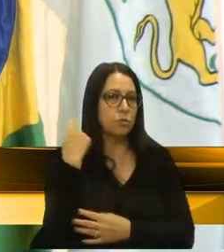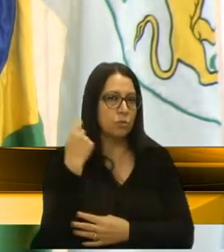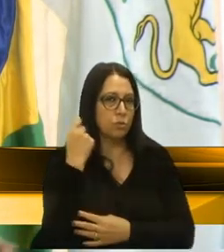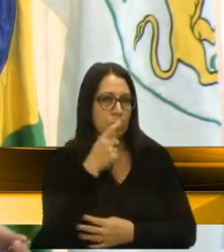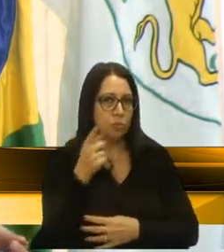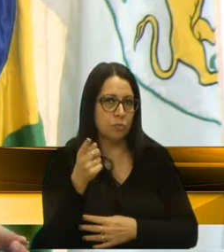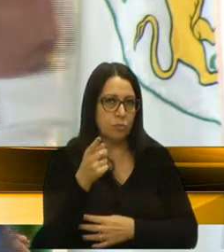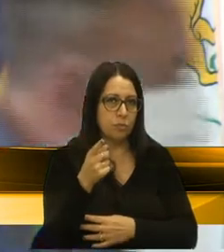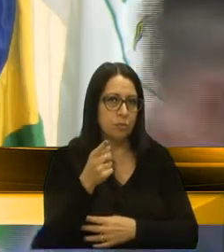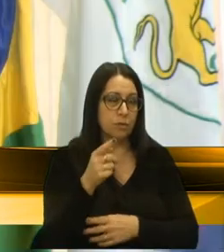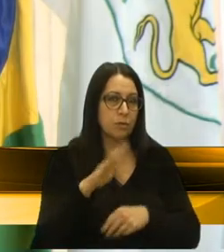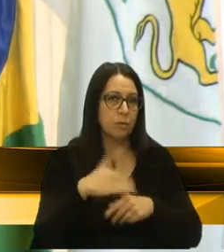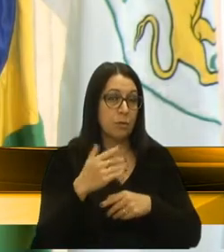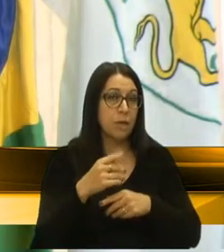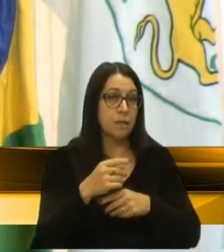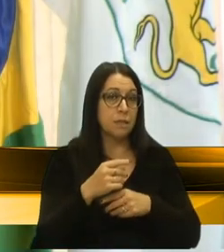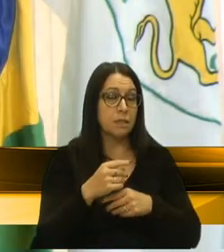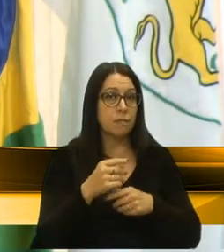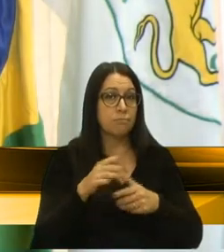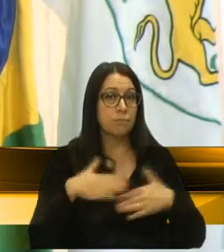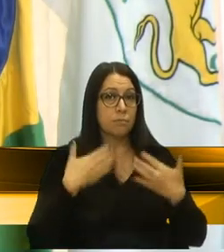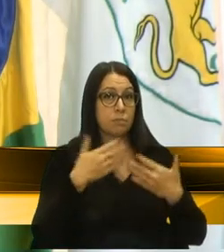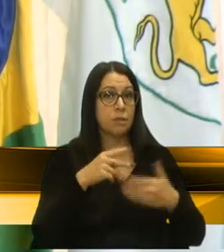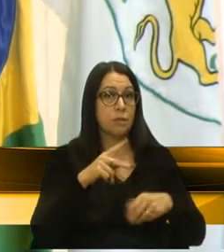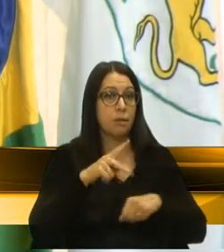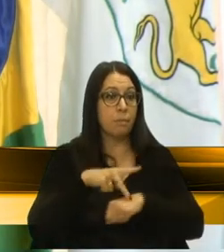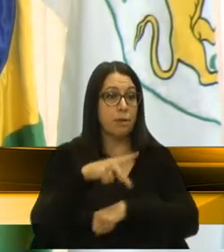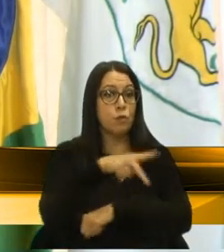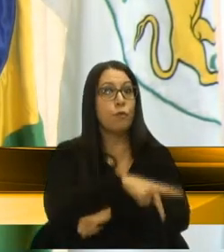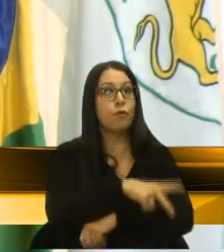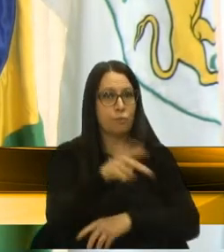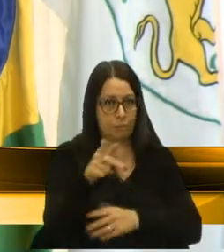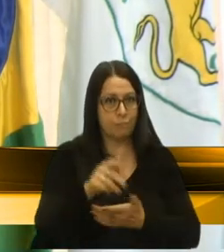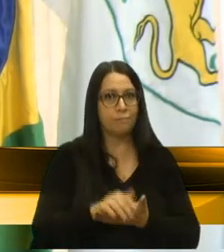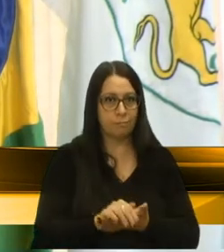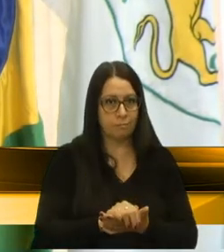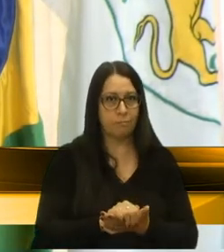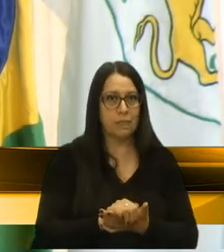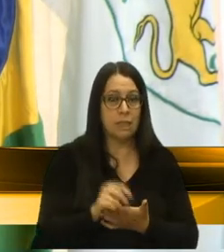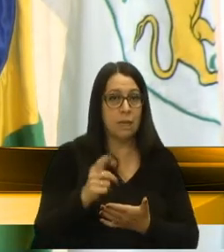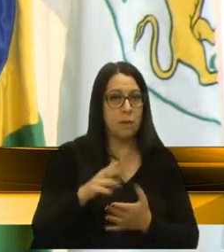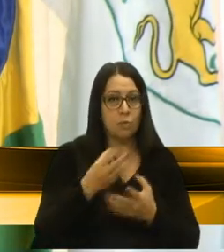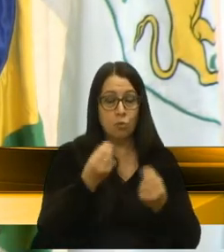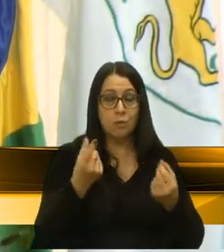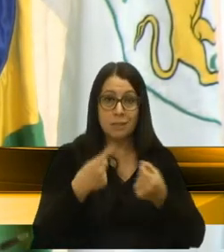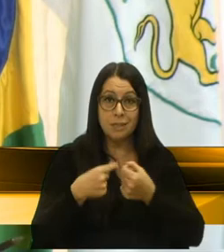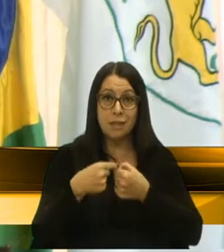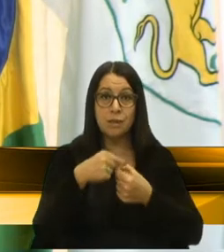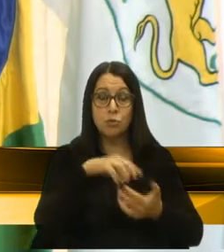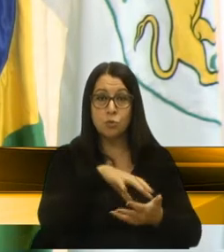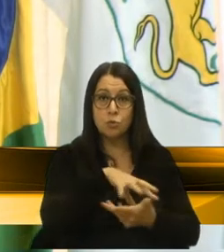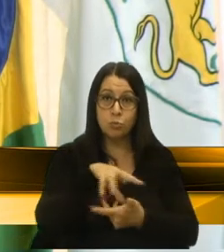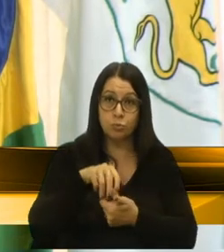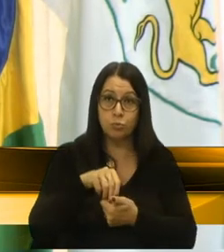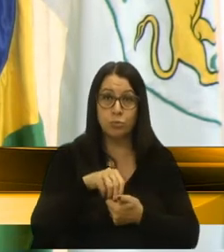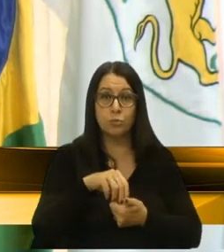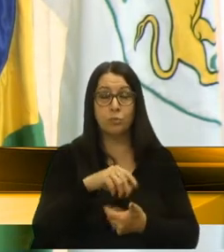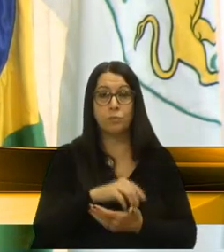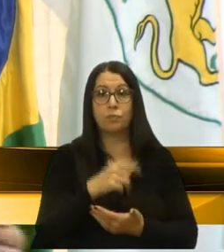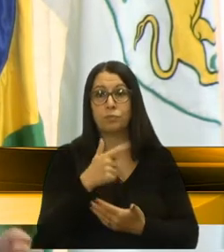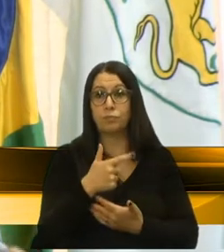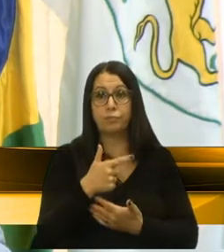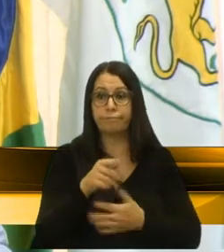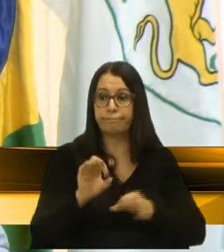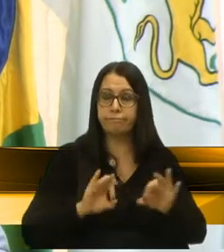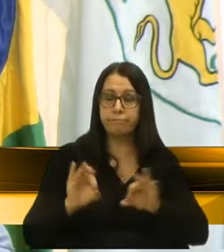e o caso mais gritante é Passo Fundo, mas muitas cidades do mundo, onde não teve uma